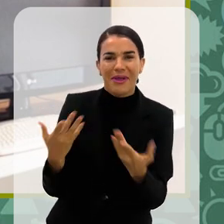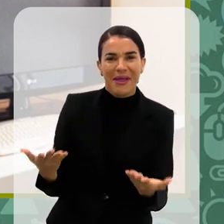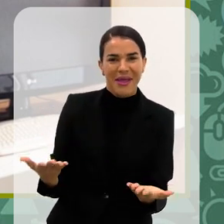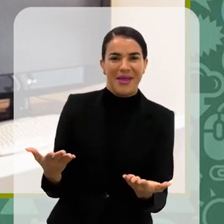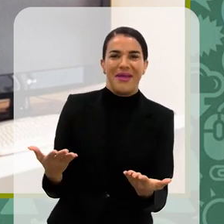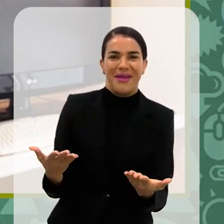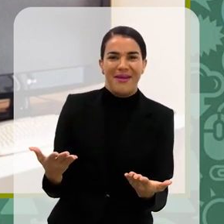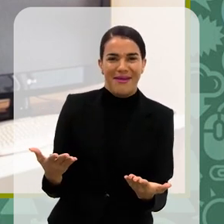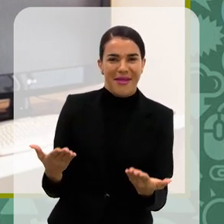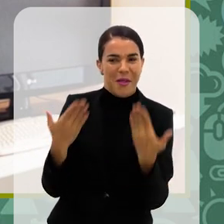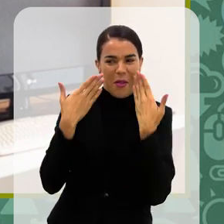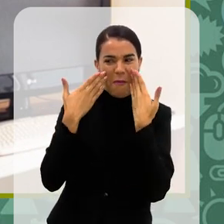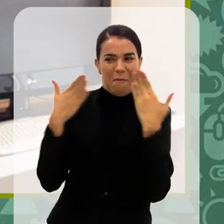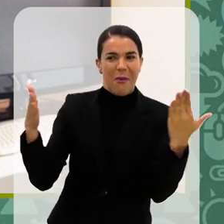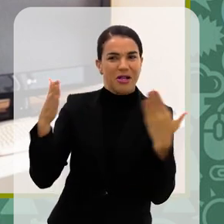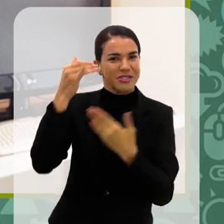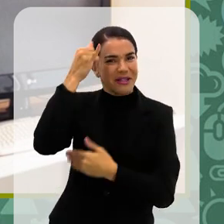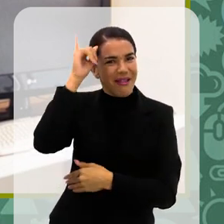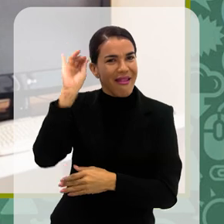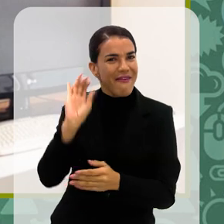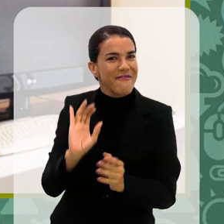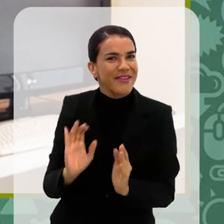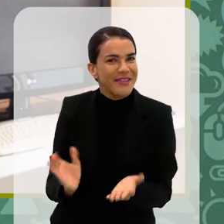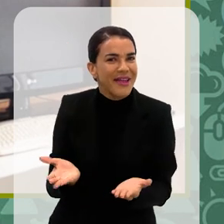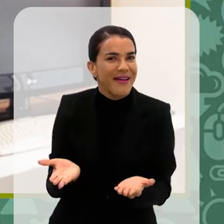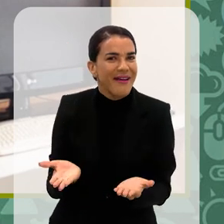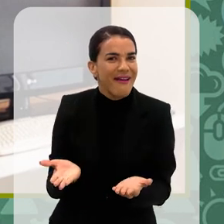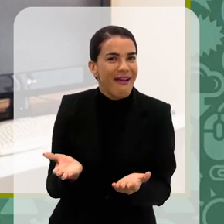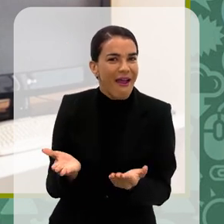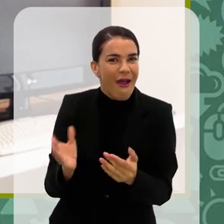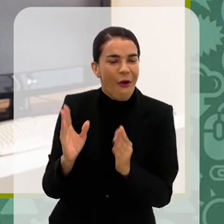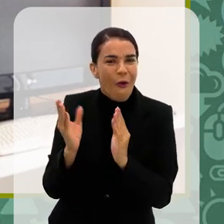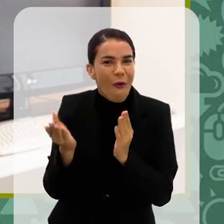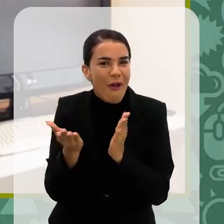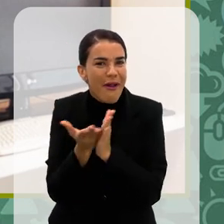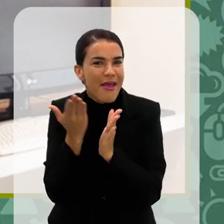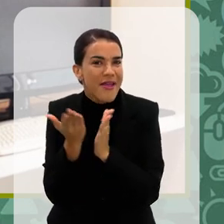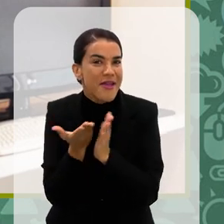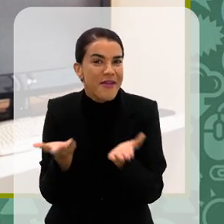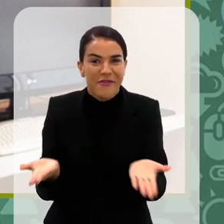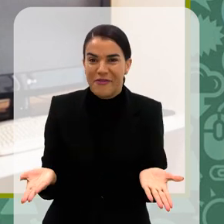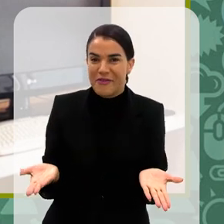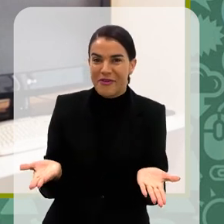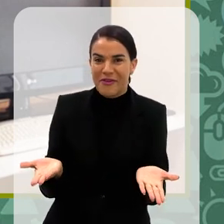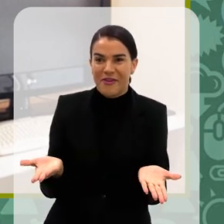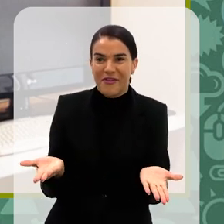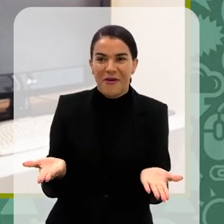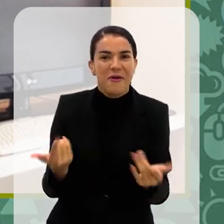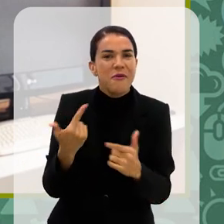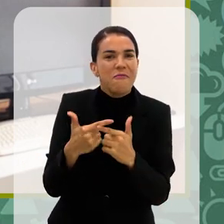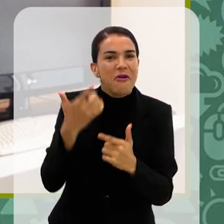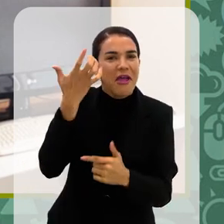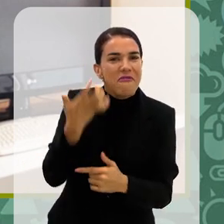por quê? Por que que não pode exibir que ele está lendo aquele conteúdo, que ele está lendo aquele livro, né? Qual